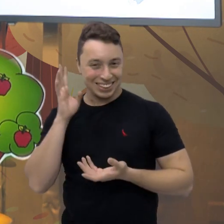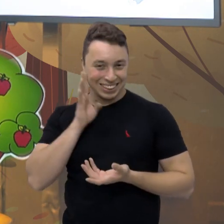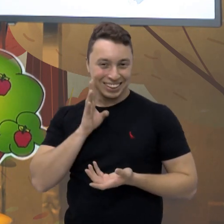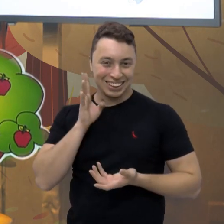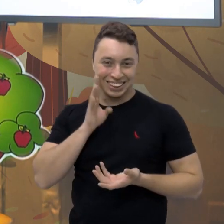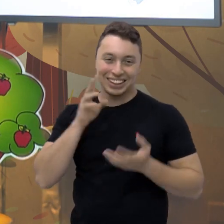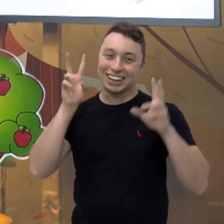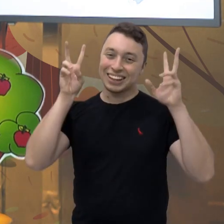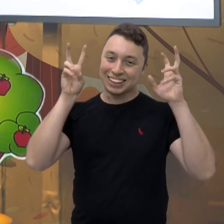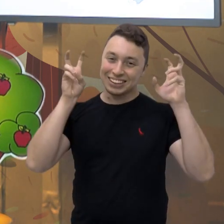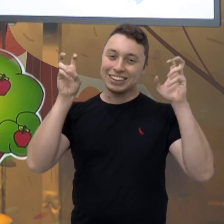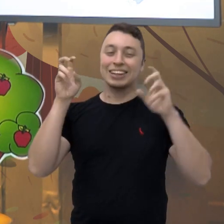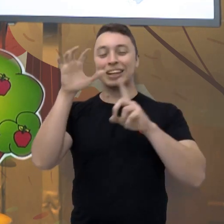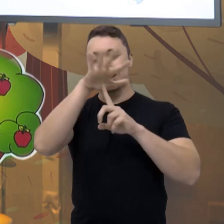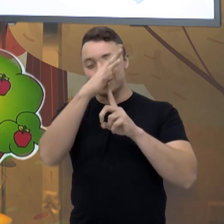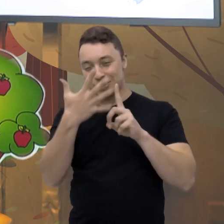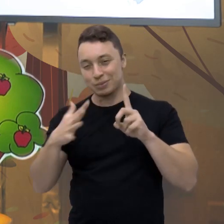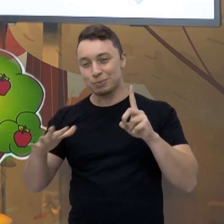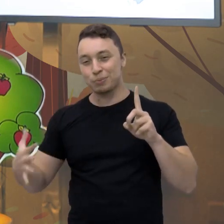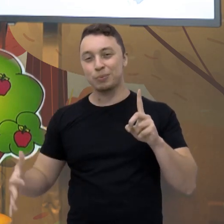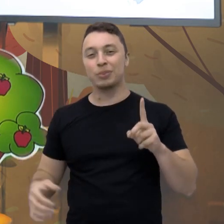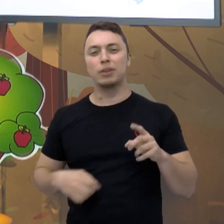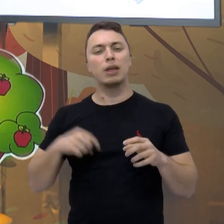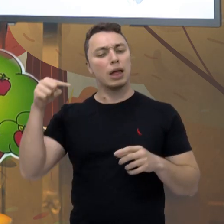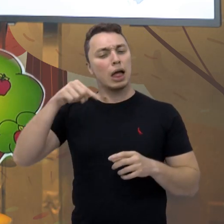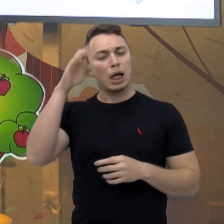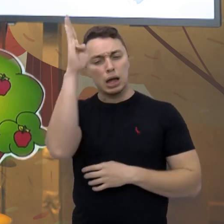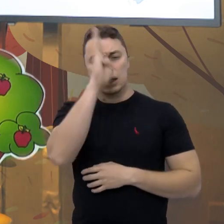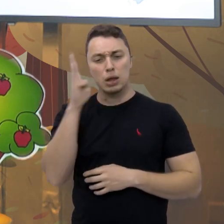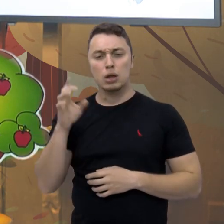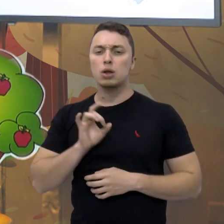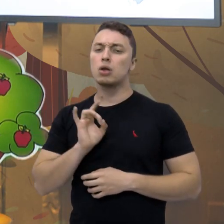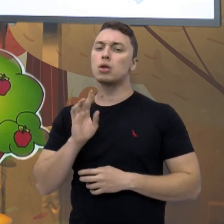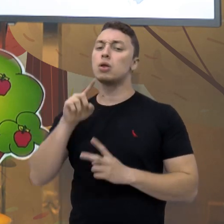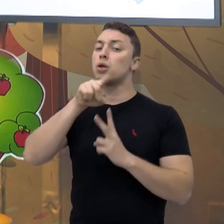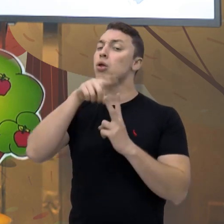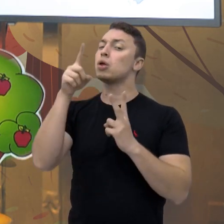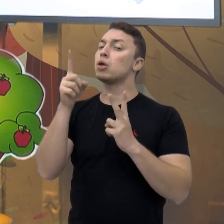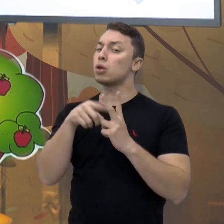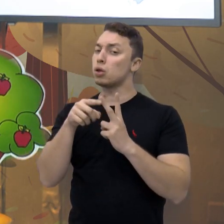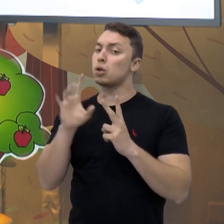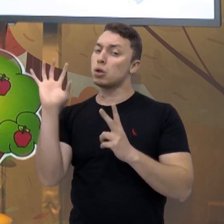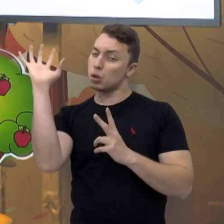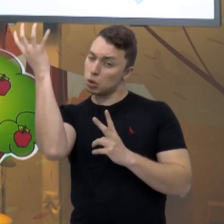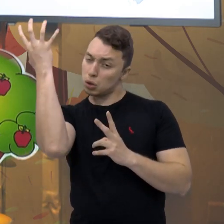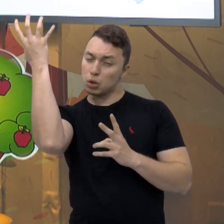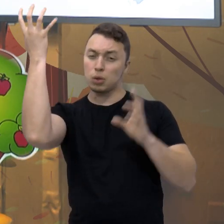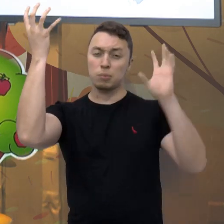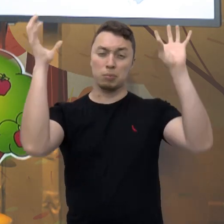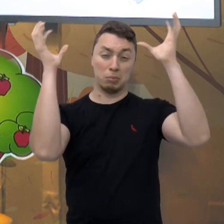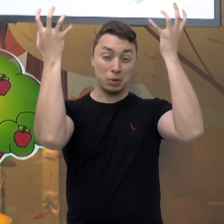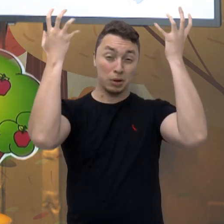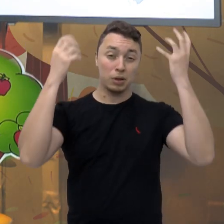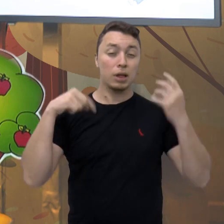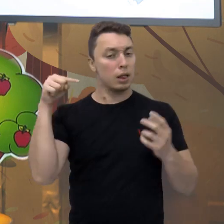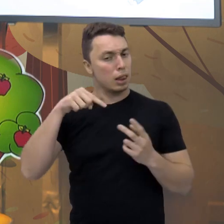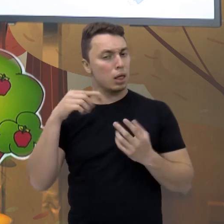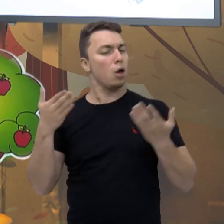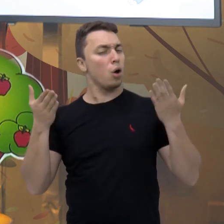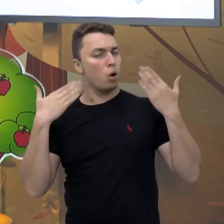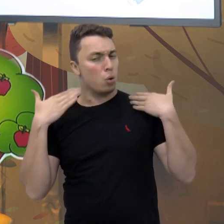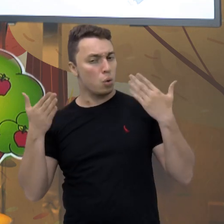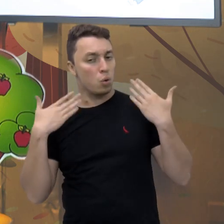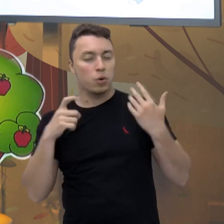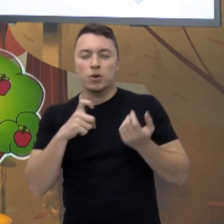outono. Aqui no Brasil, nós temos duas estações que ficam bem em evidência, que é o verão e o